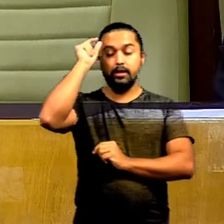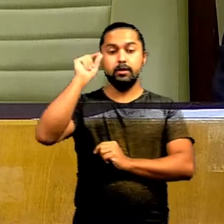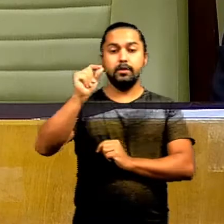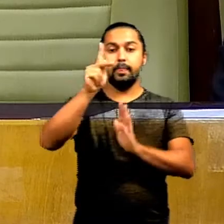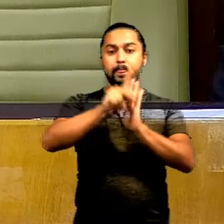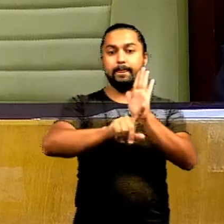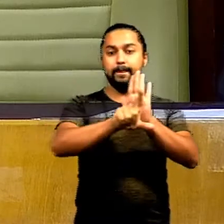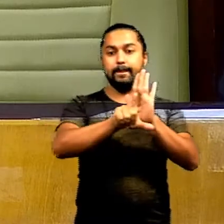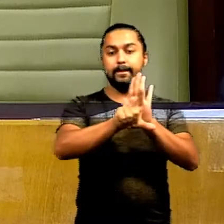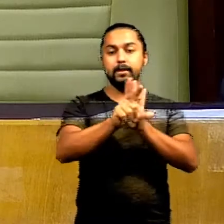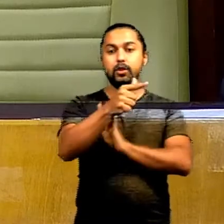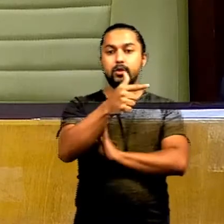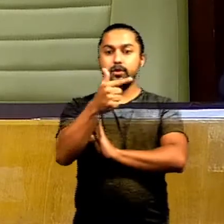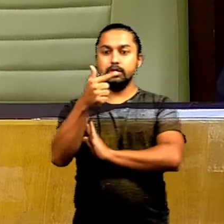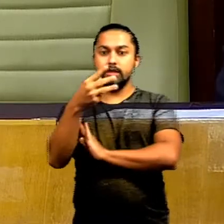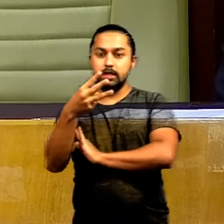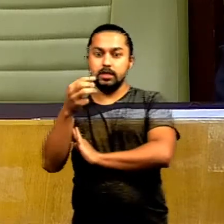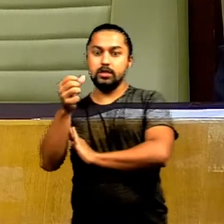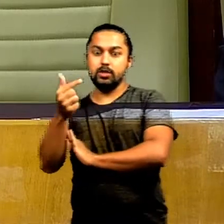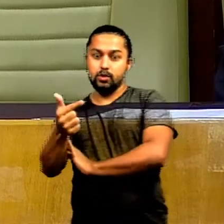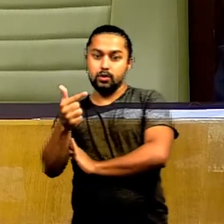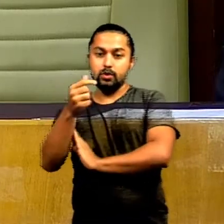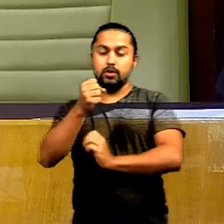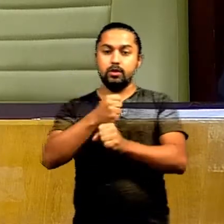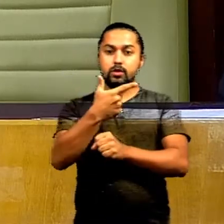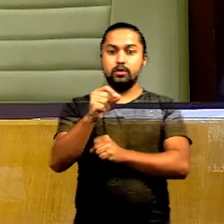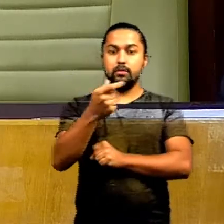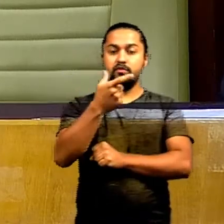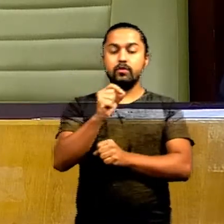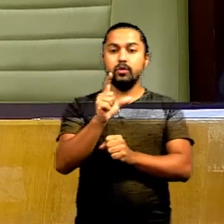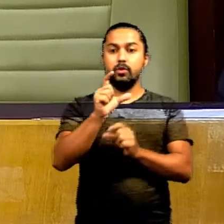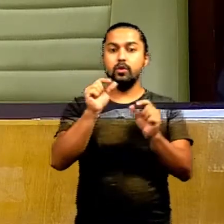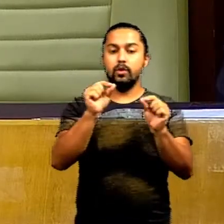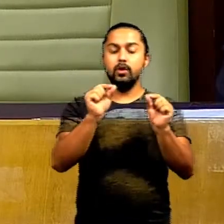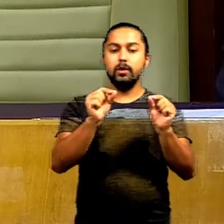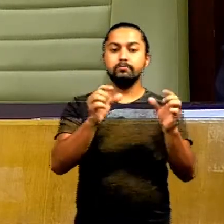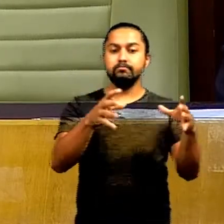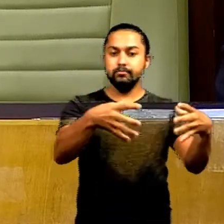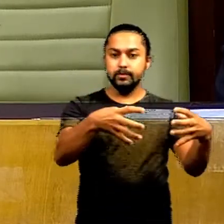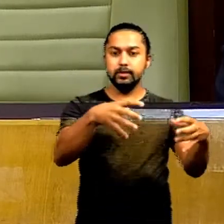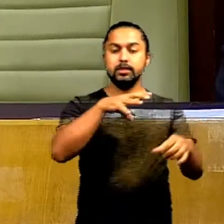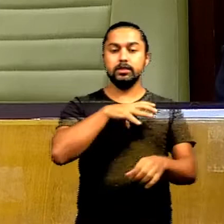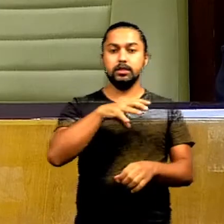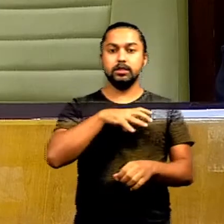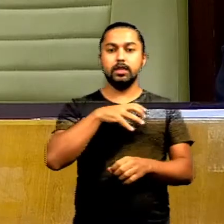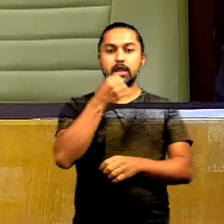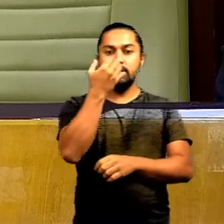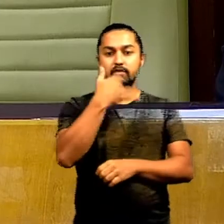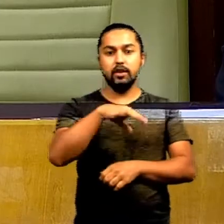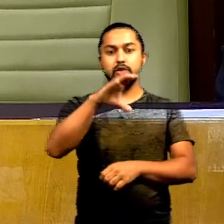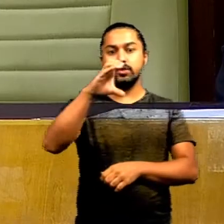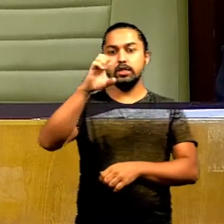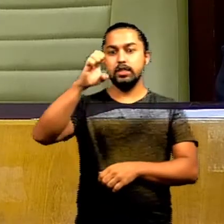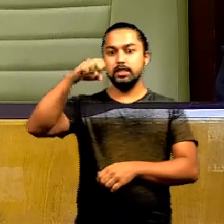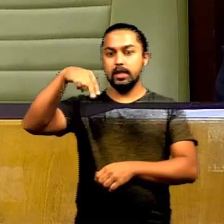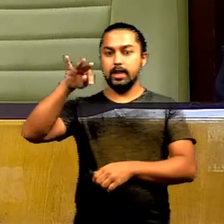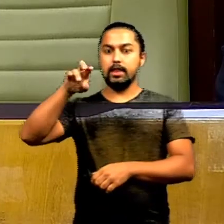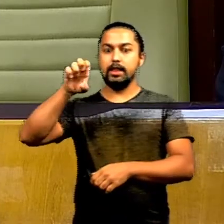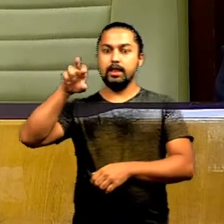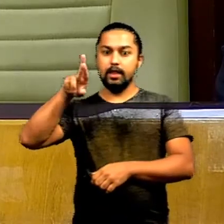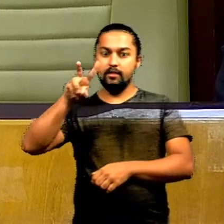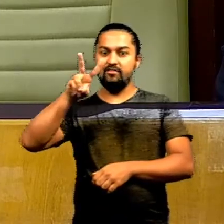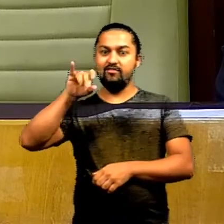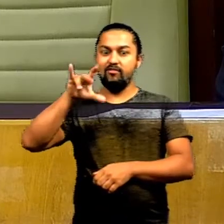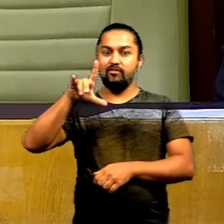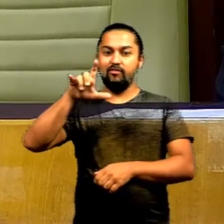encaminha projeto de lei 232-2020, denomina de Centro Municipal de Educação Infantil, Centerville, Ursolino,